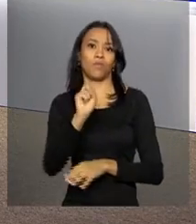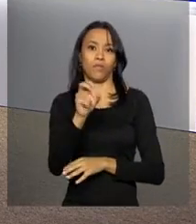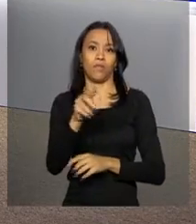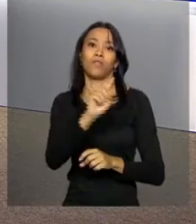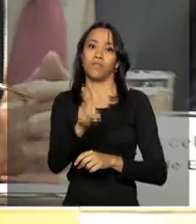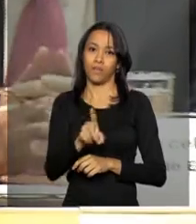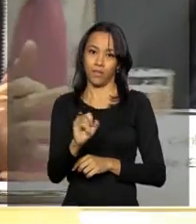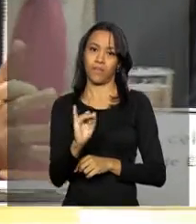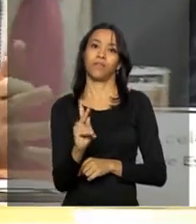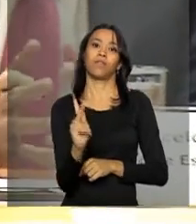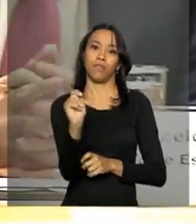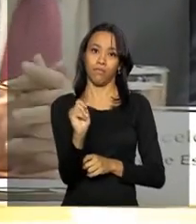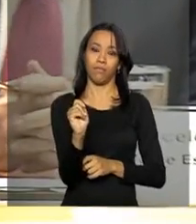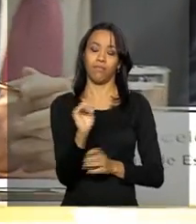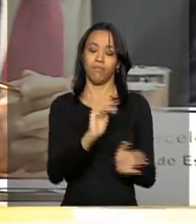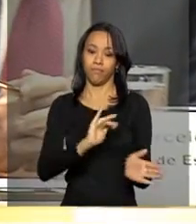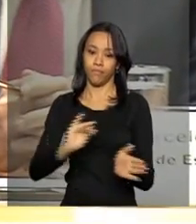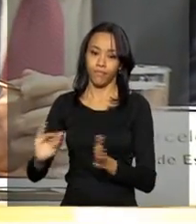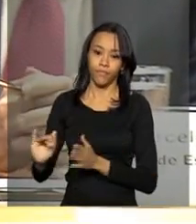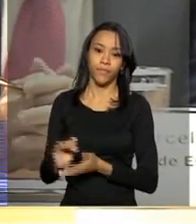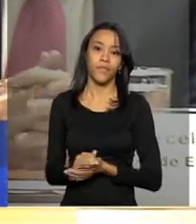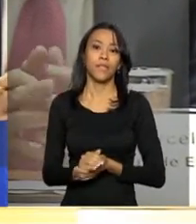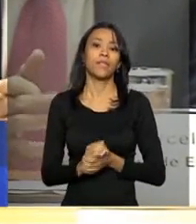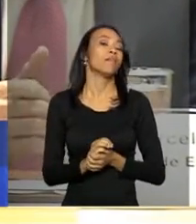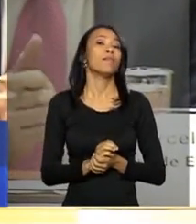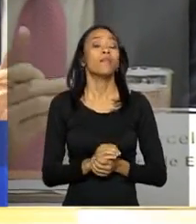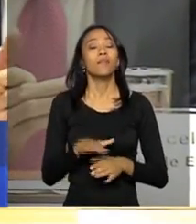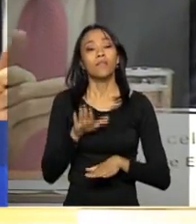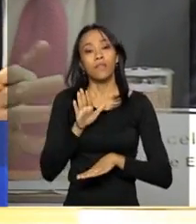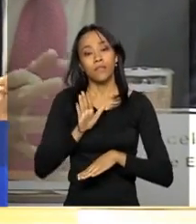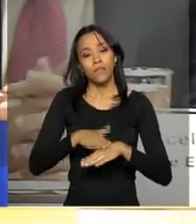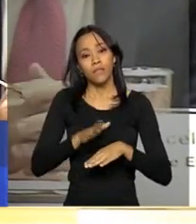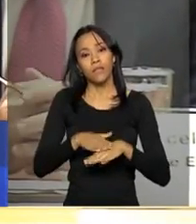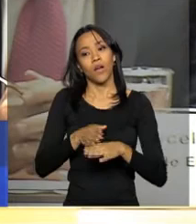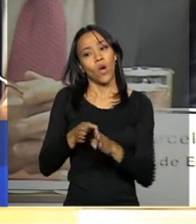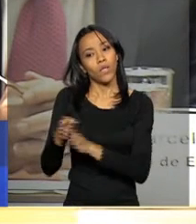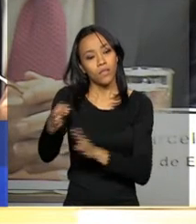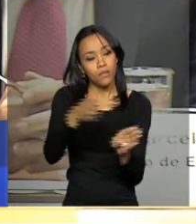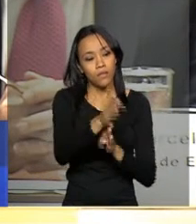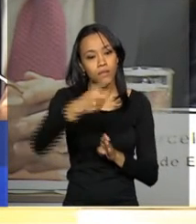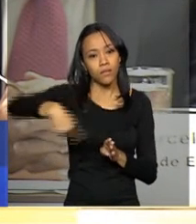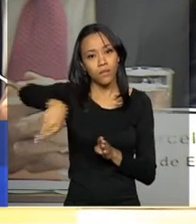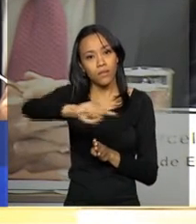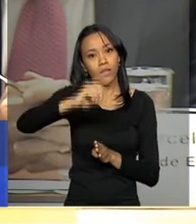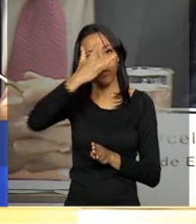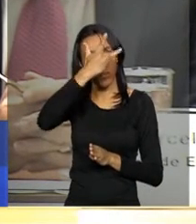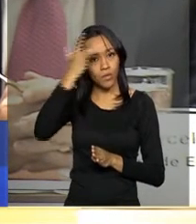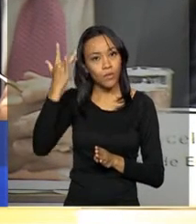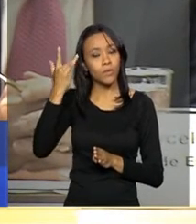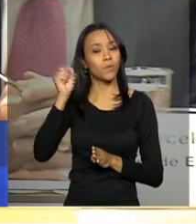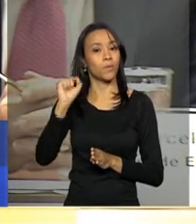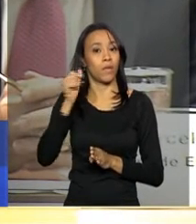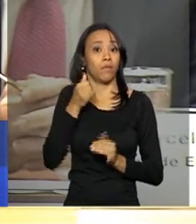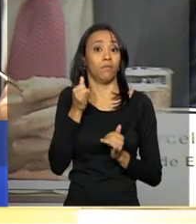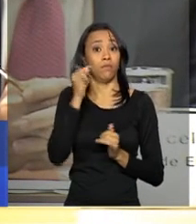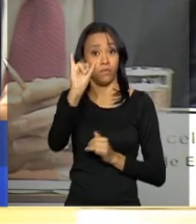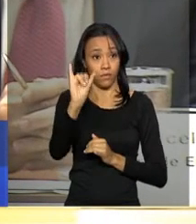Recomendando as pessoas para procurarem evitar